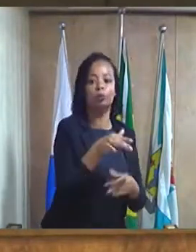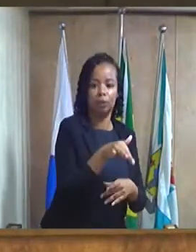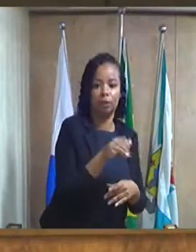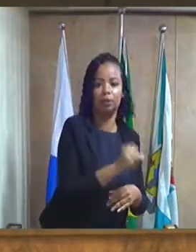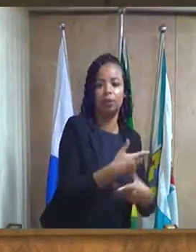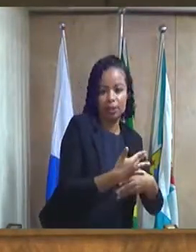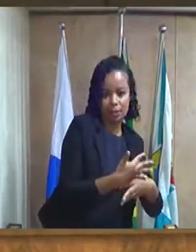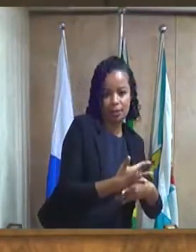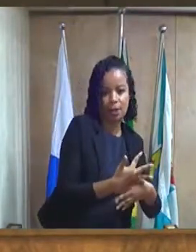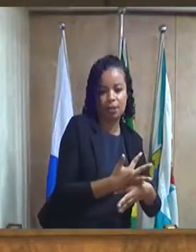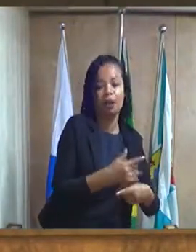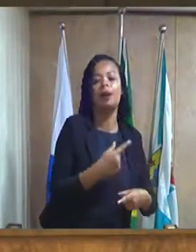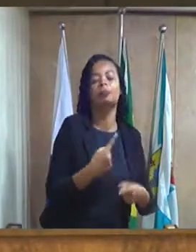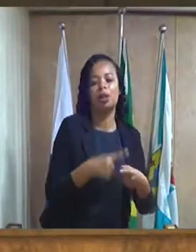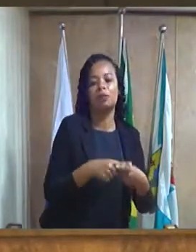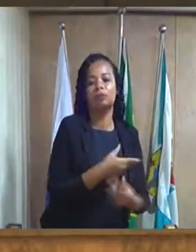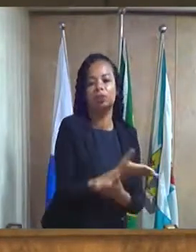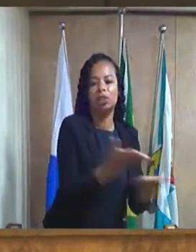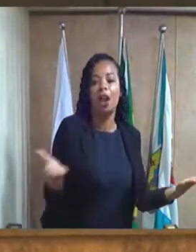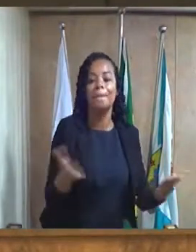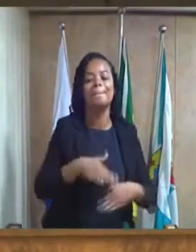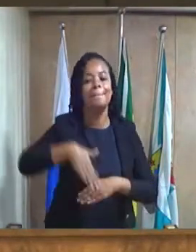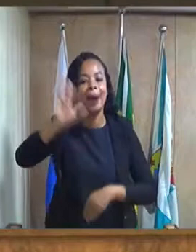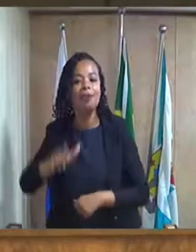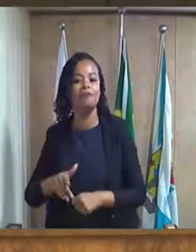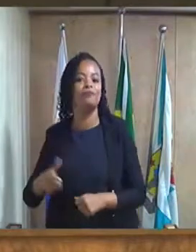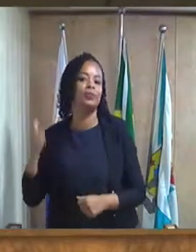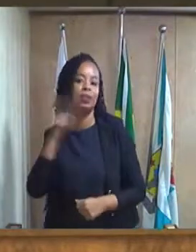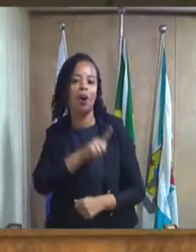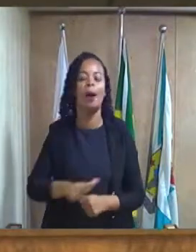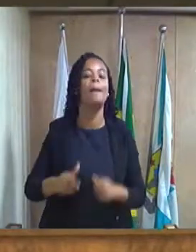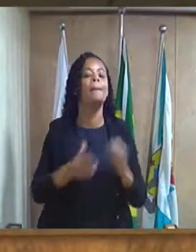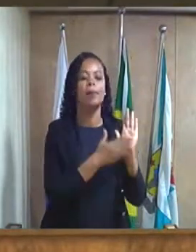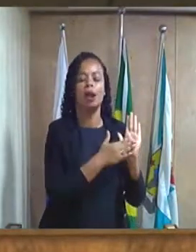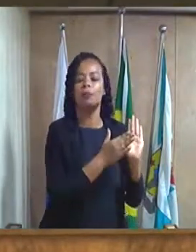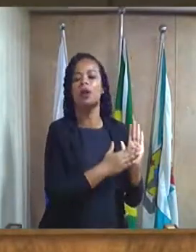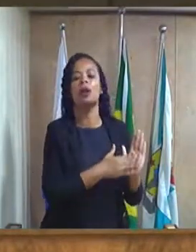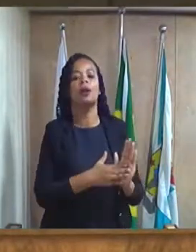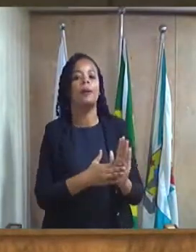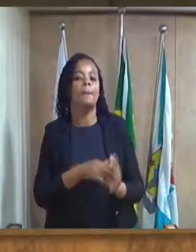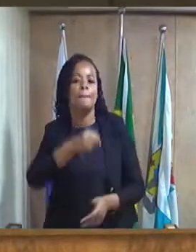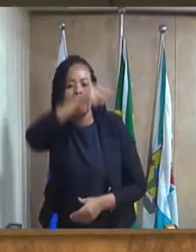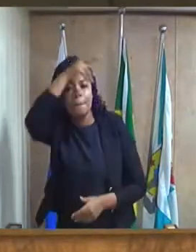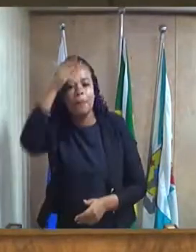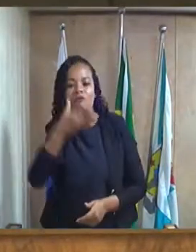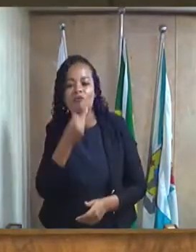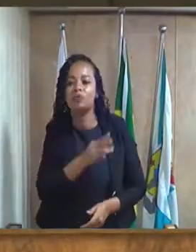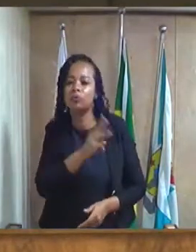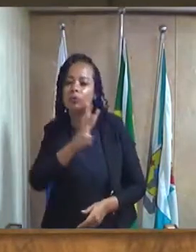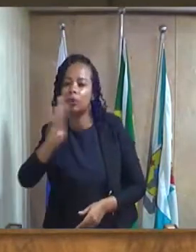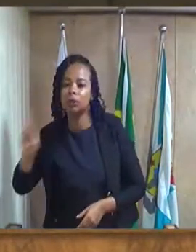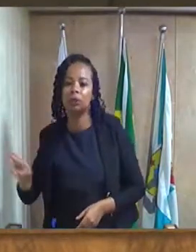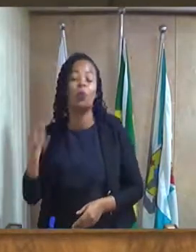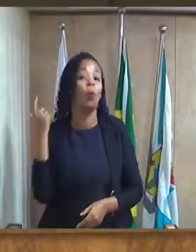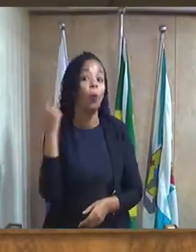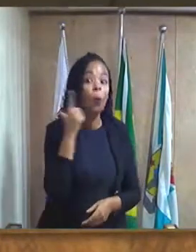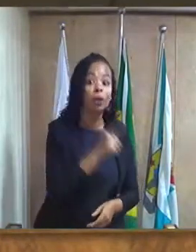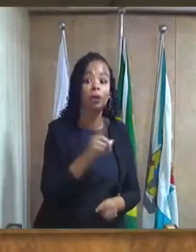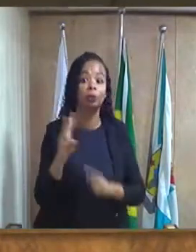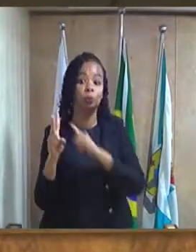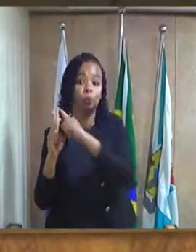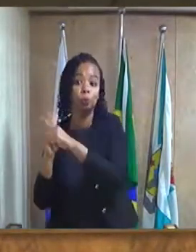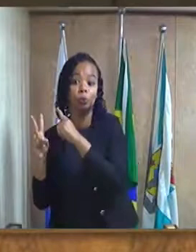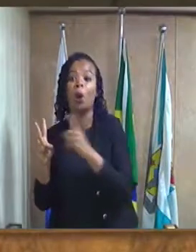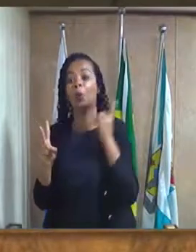Então, vocês são mais que vitoriosos. Parabéns ao prefeito Austin Reis, que conseguiu fazer os dois irmãos, deputado.